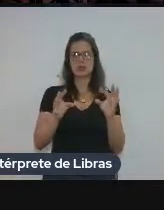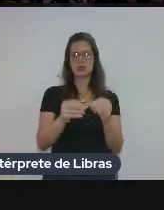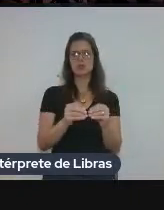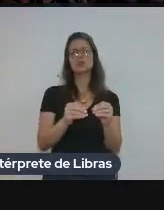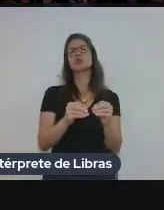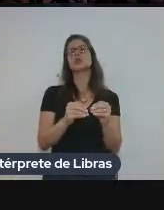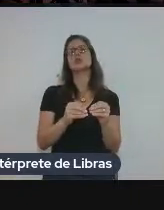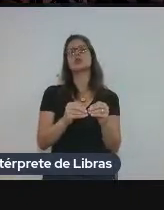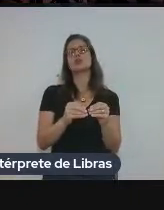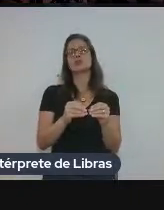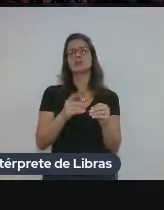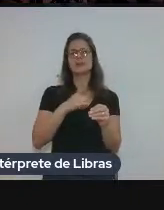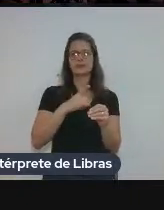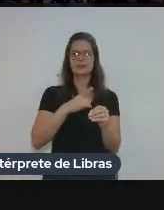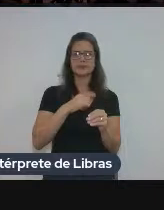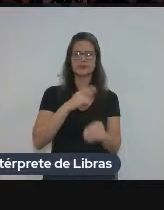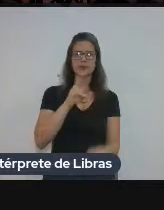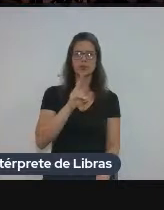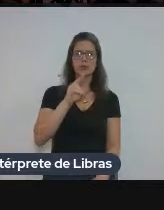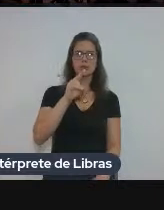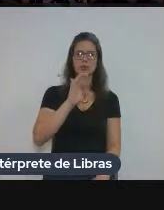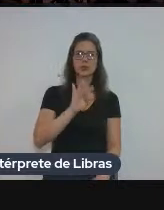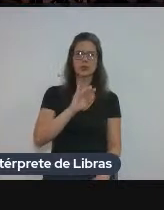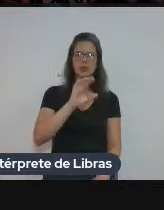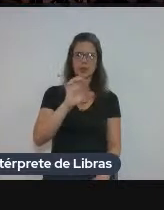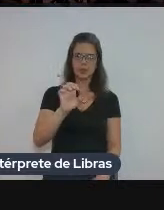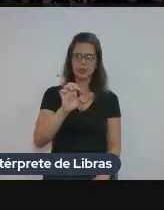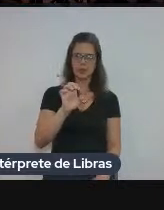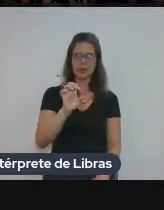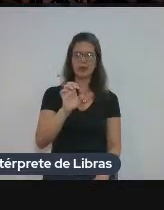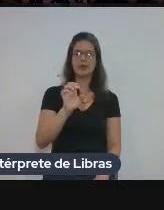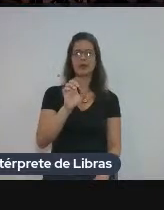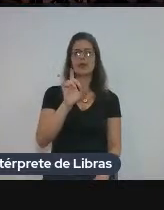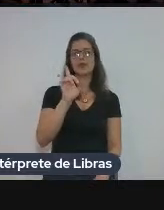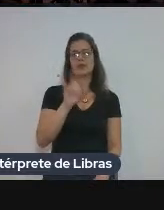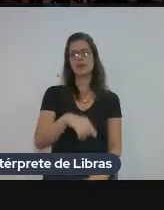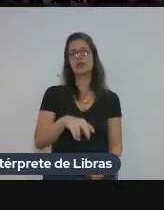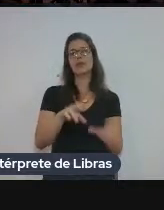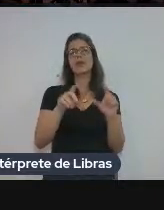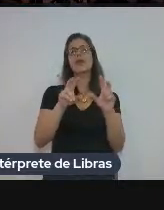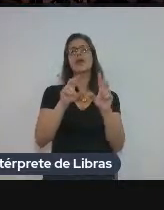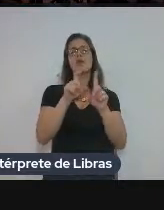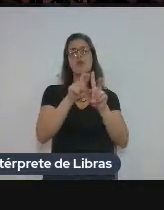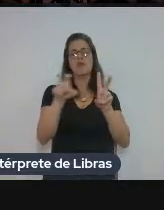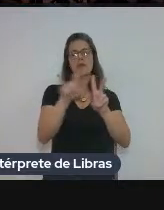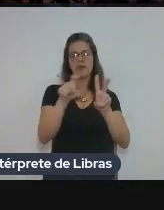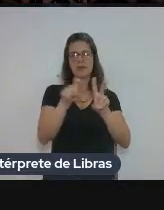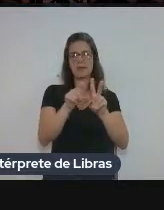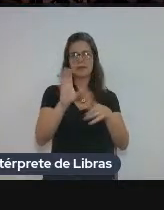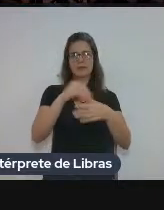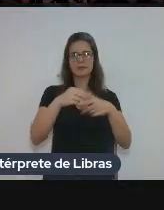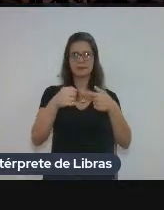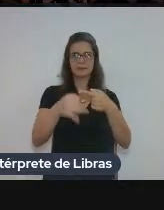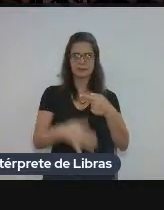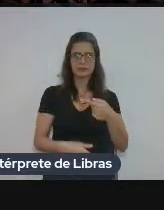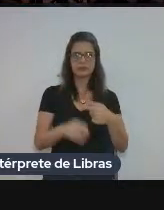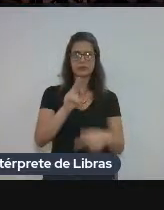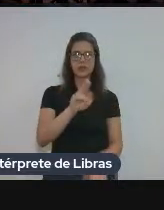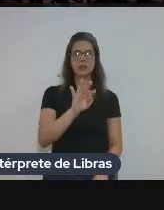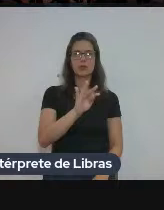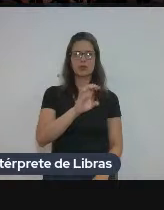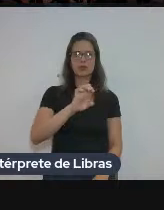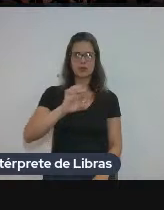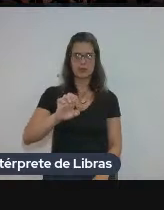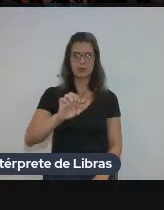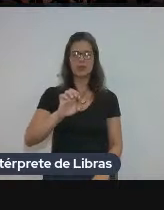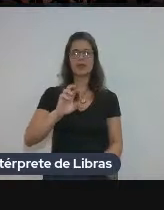tem a unidade, né? Que a gente vai apresentar como o verdete no glossário. A gente tem as unidades relacionadas,